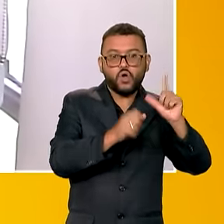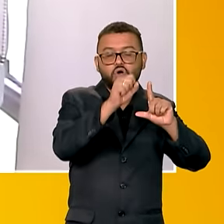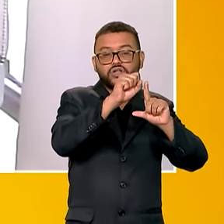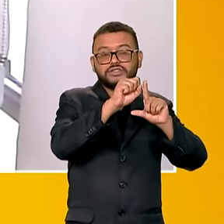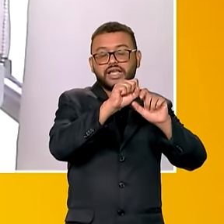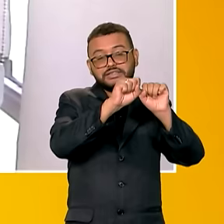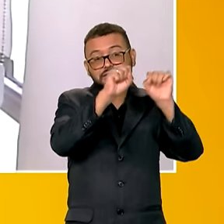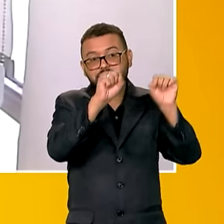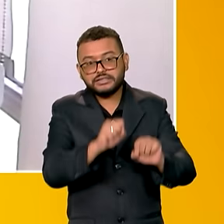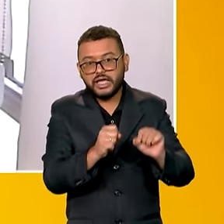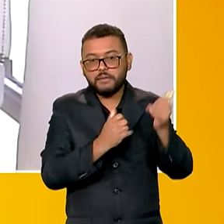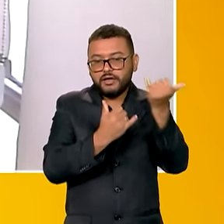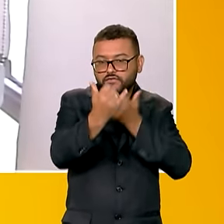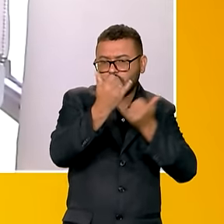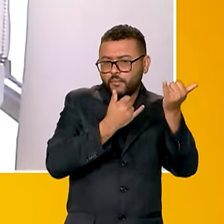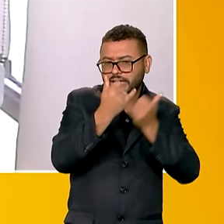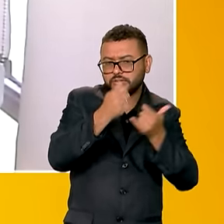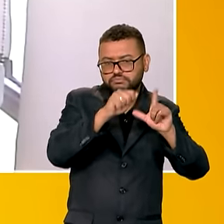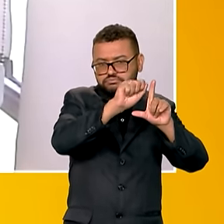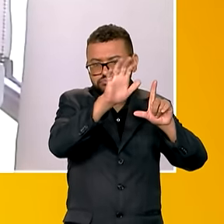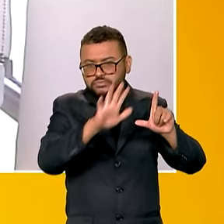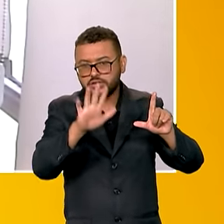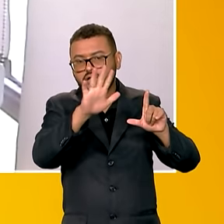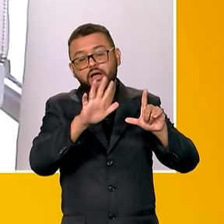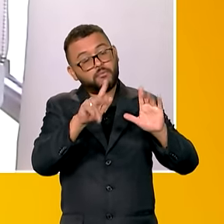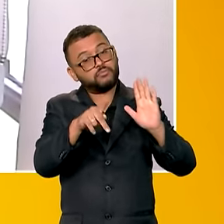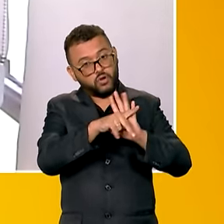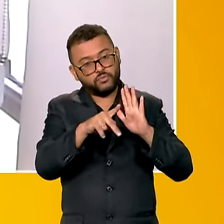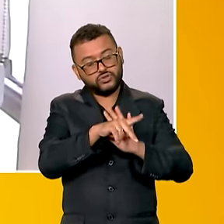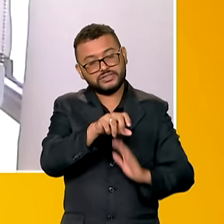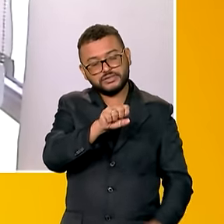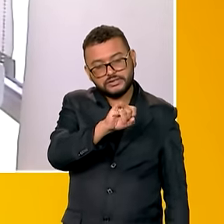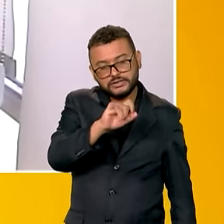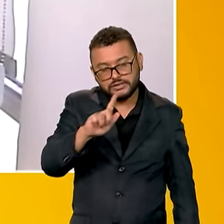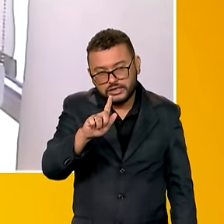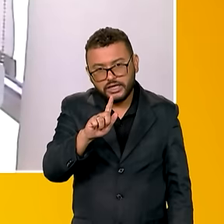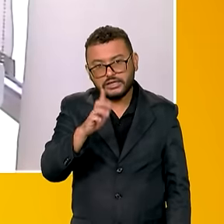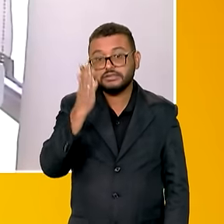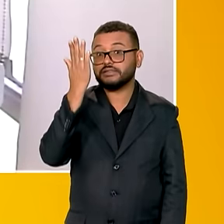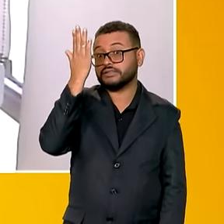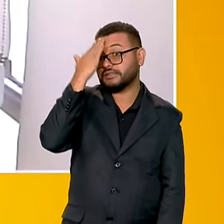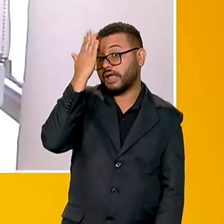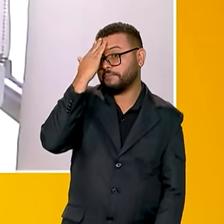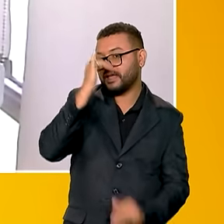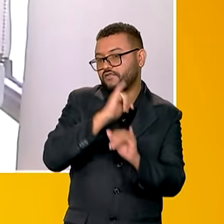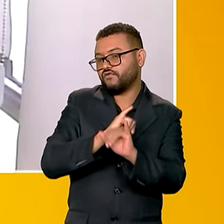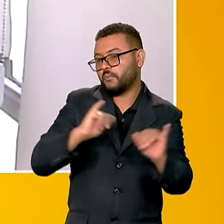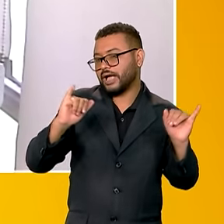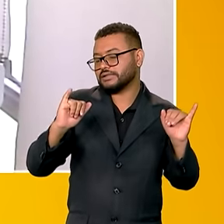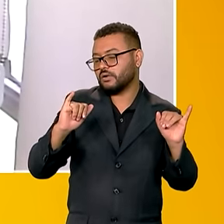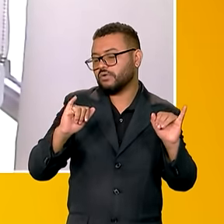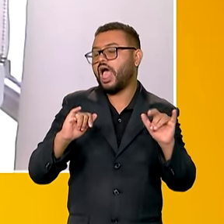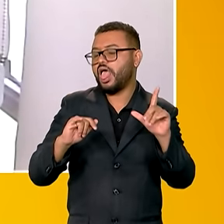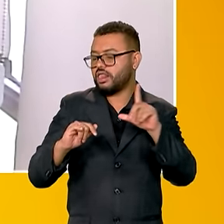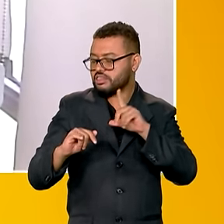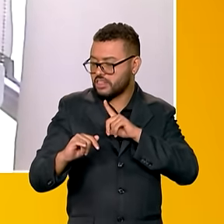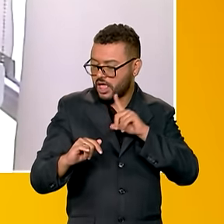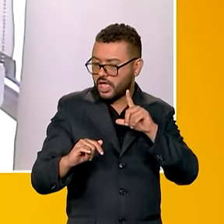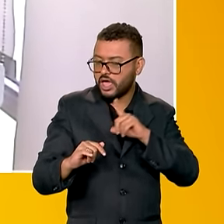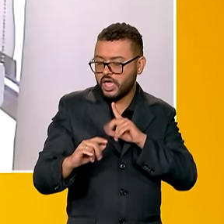geográfica, os SIGs, para disponibilização de informação. Então, nesse